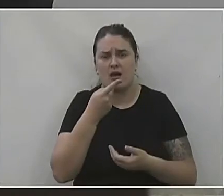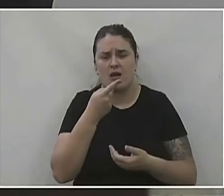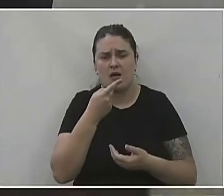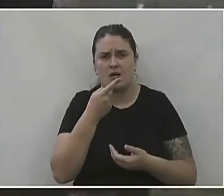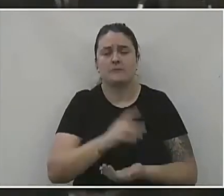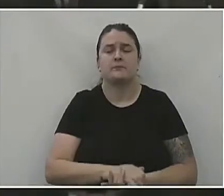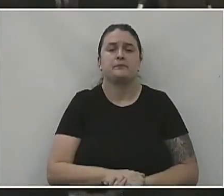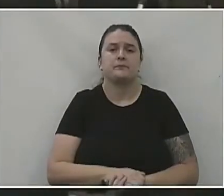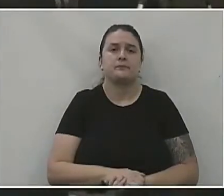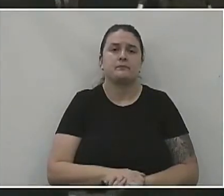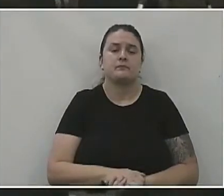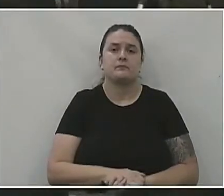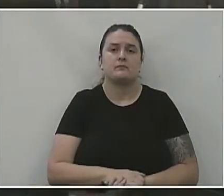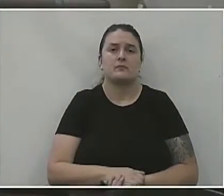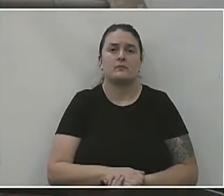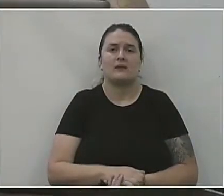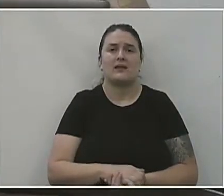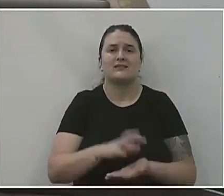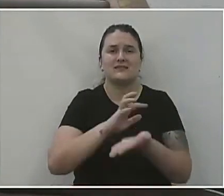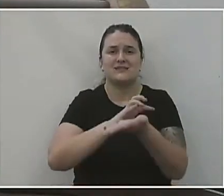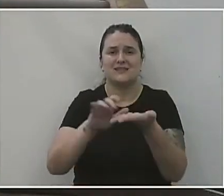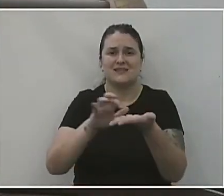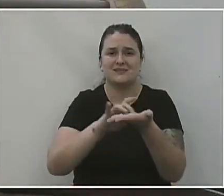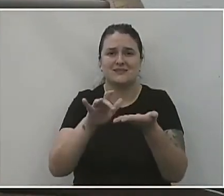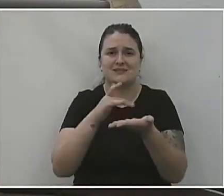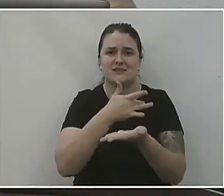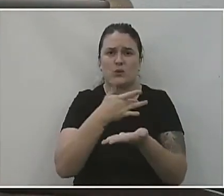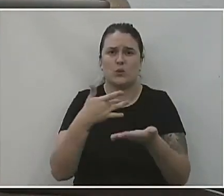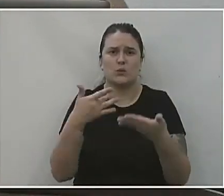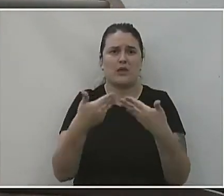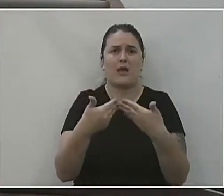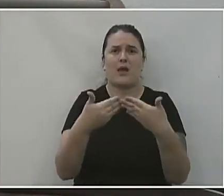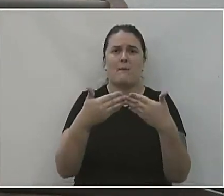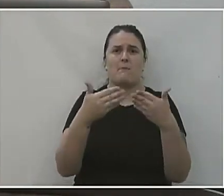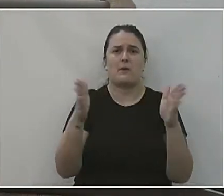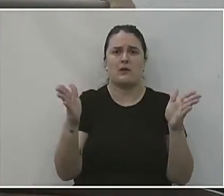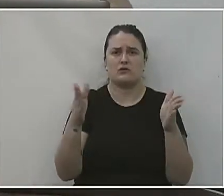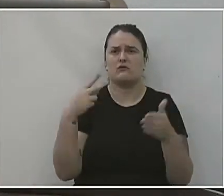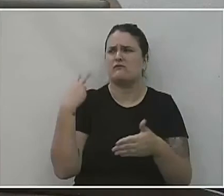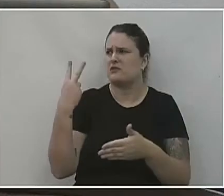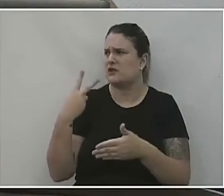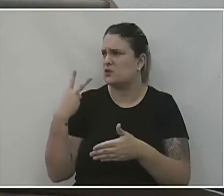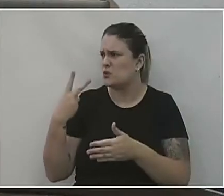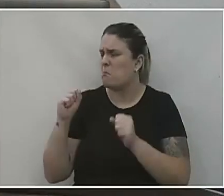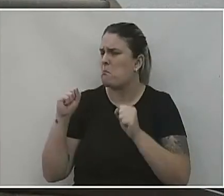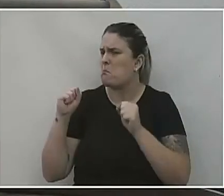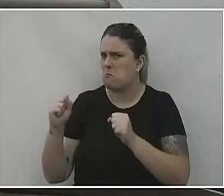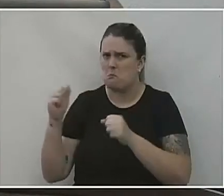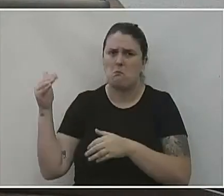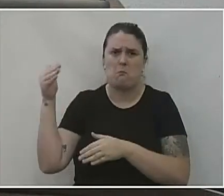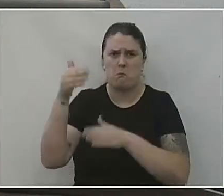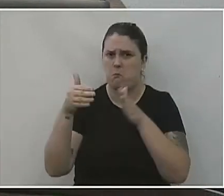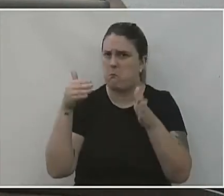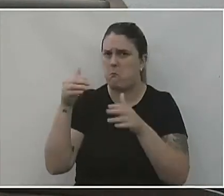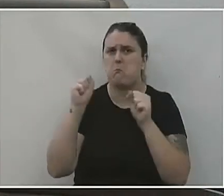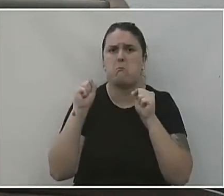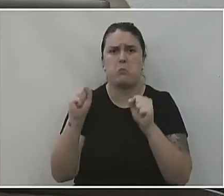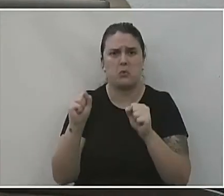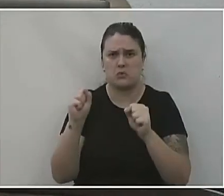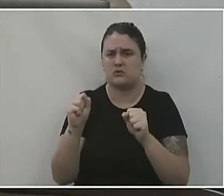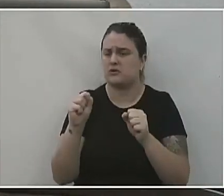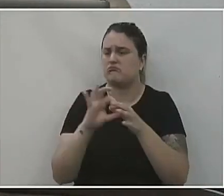eu coloco as portas da Secretaria Municipal de Saúde abertas para todos os vereadores, eu sempre tinha falado isso desde o começo,